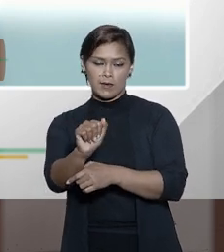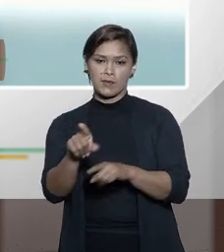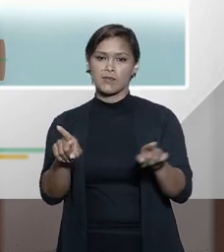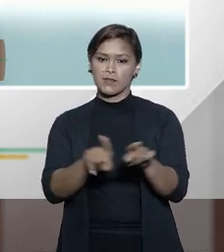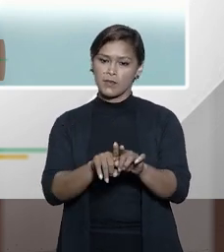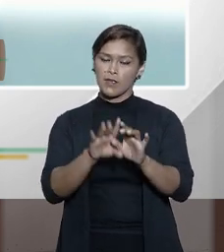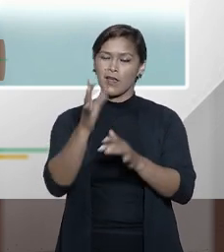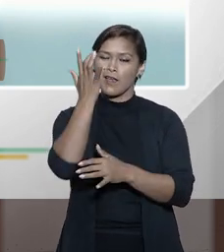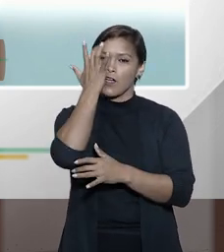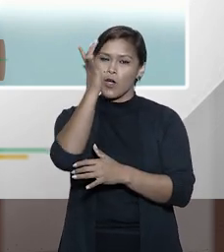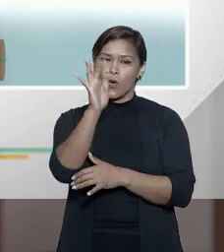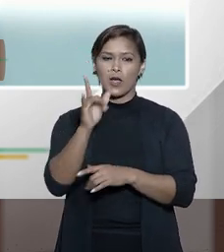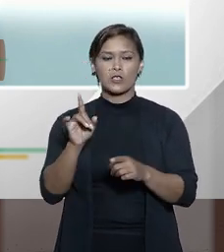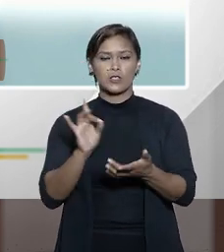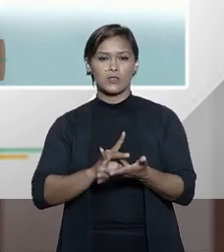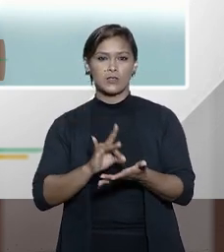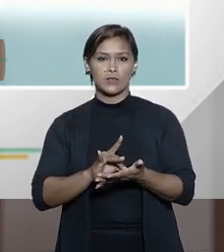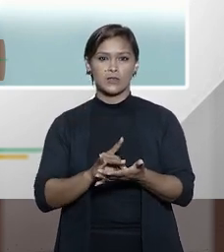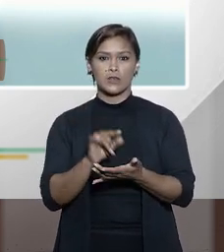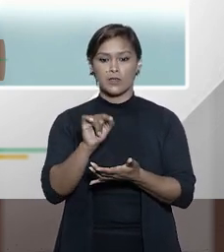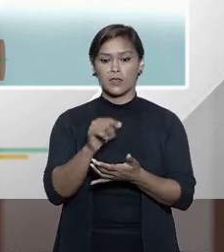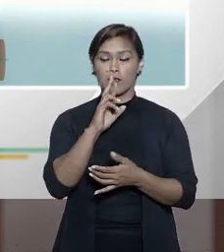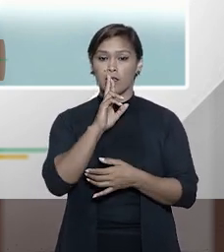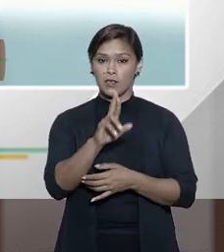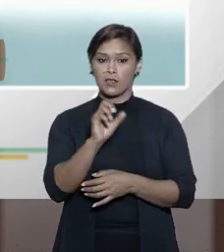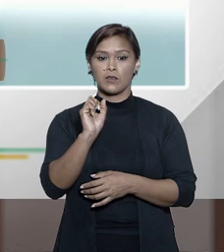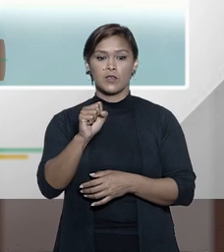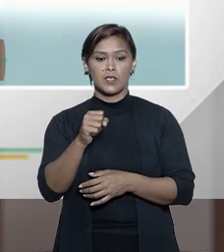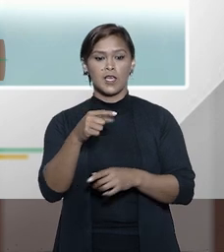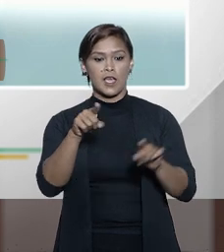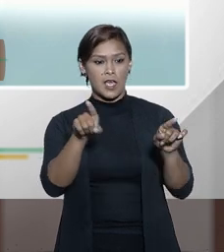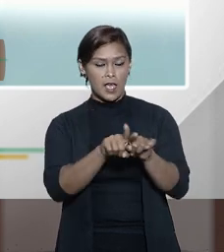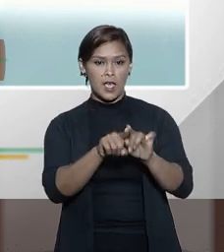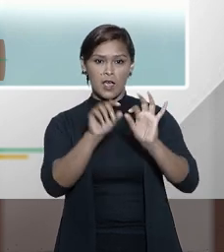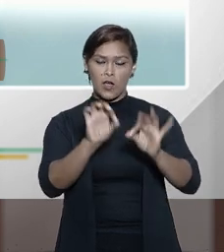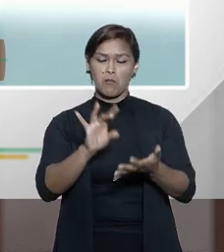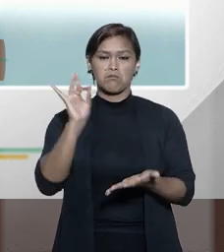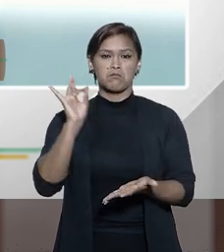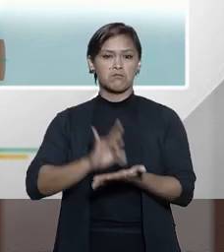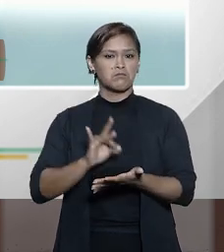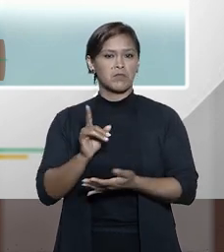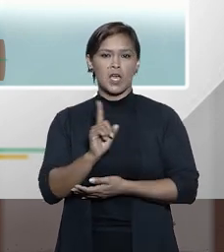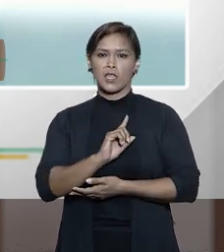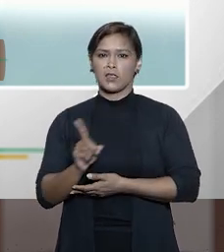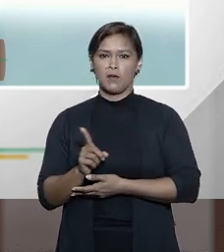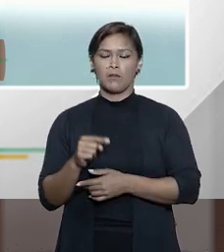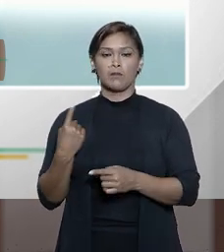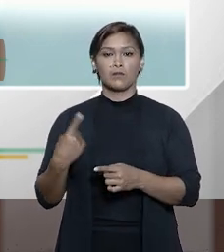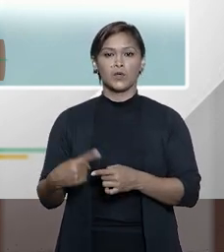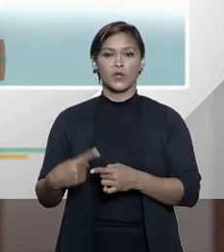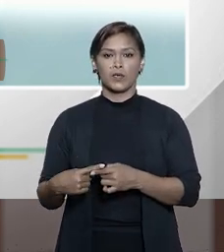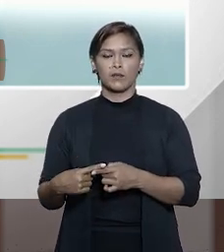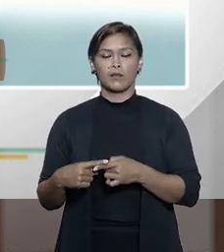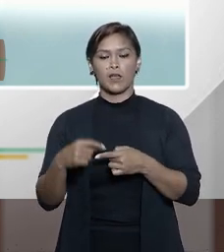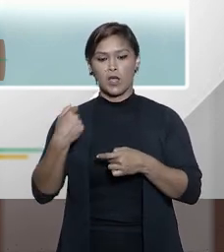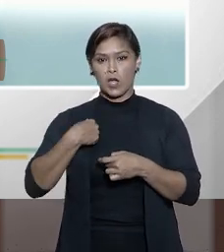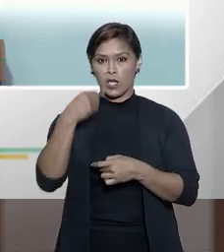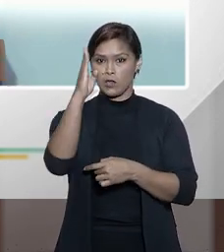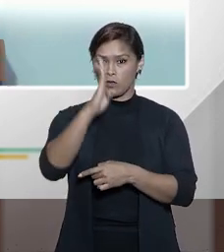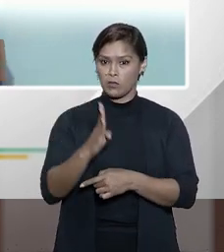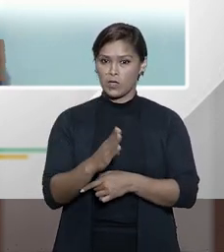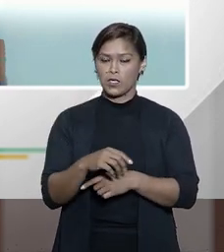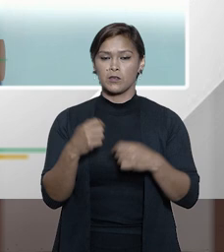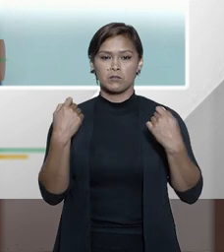Eu acho que, Fátima, a resposta a essa questão é um retumbante não. O